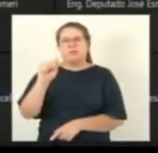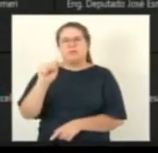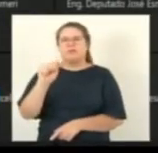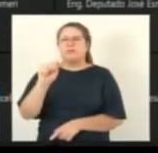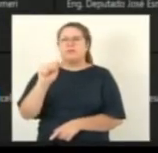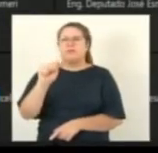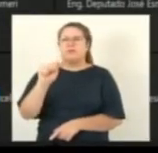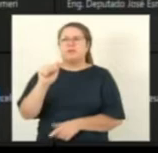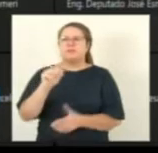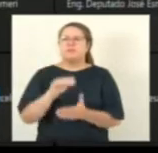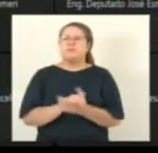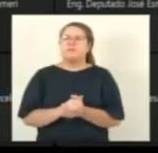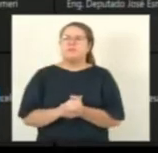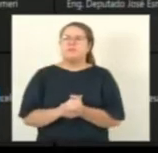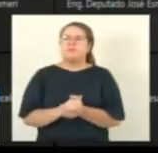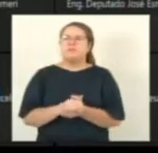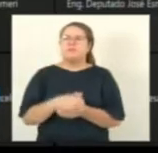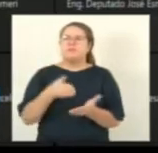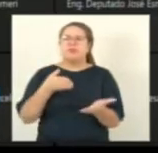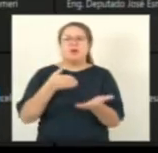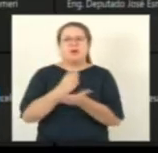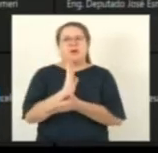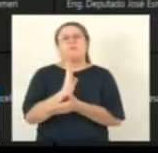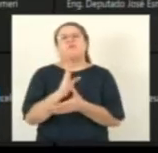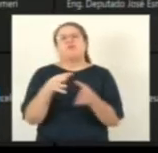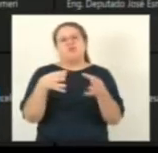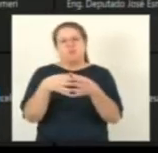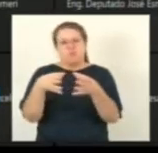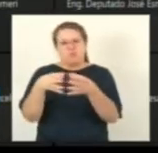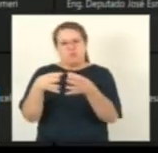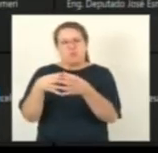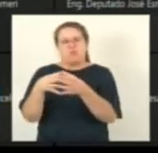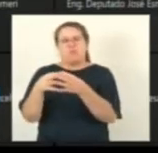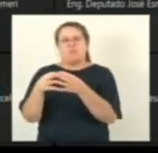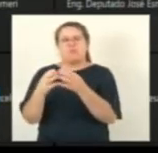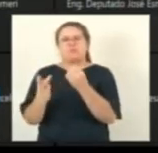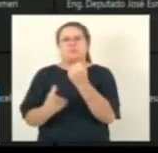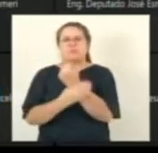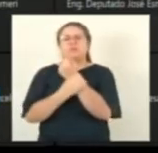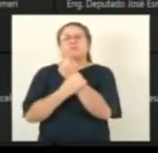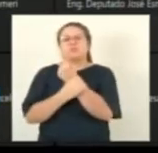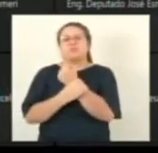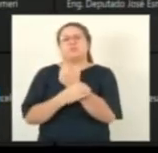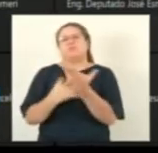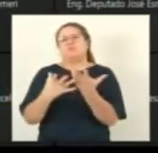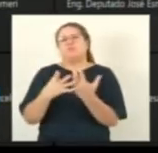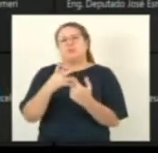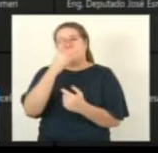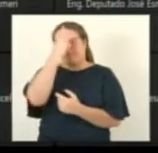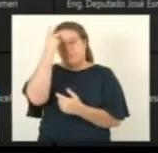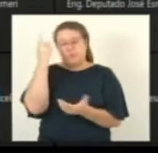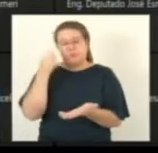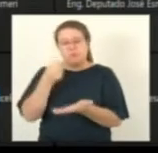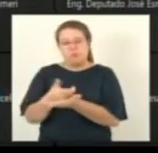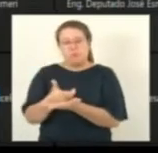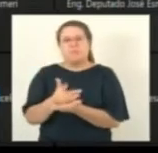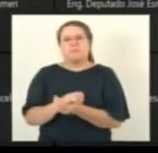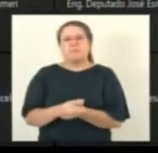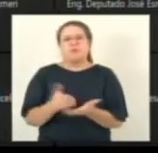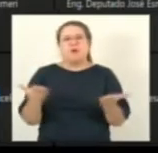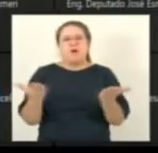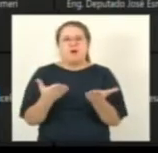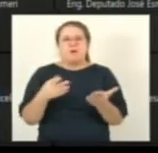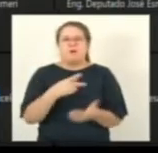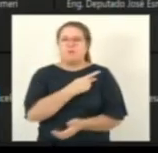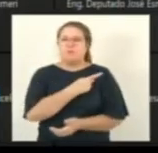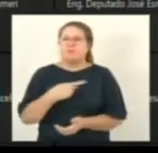então aprovado por unanimidade também na comissão de defesa do consumidor senhor presidente devolvo Vossa Excelência matéria